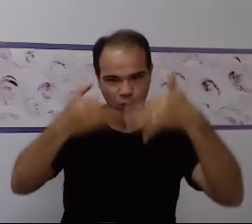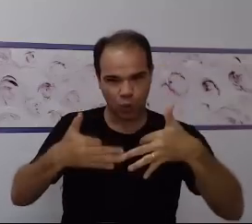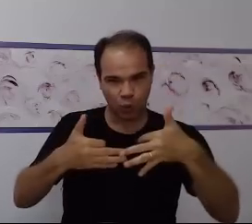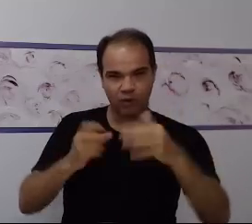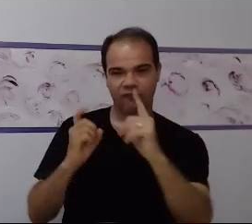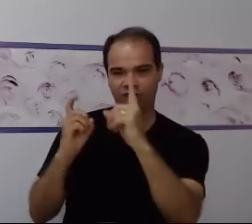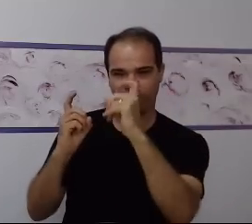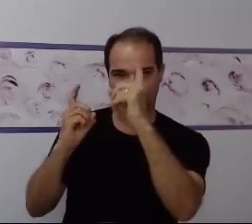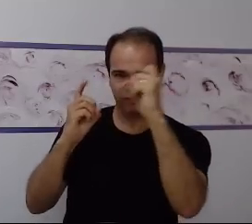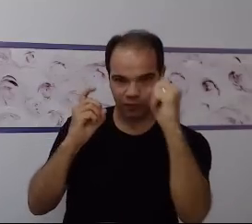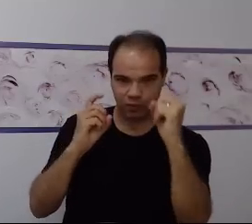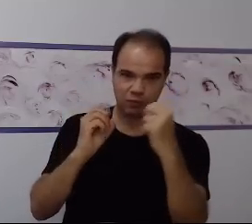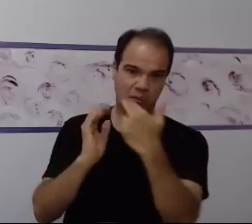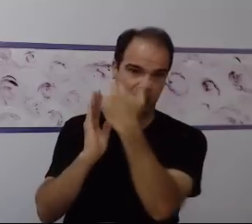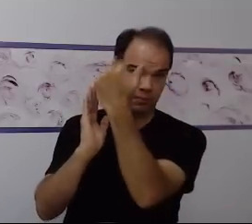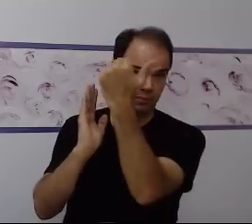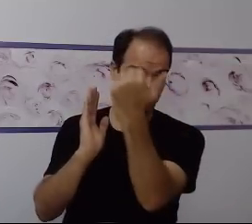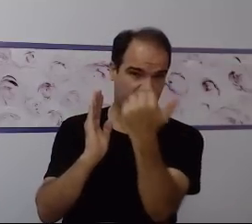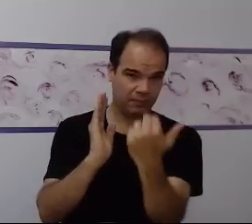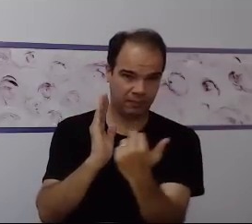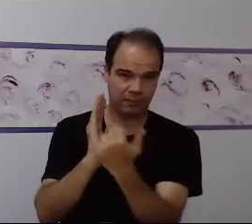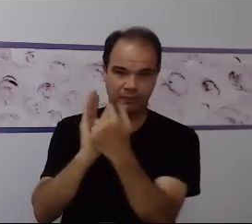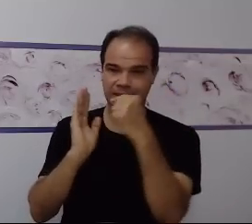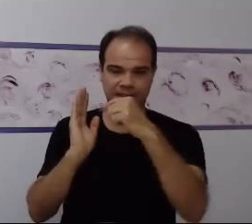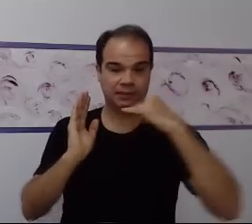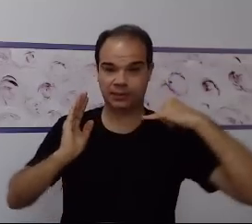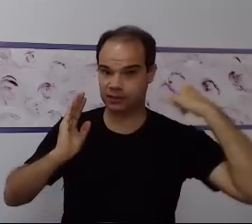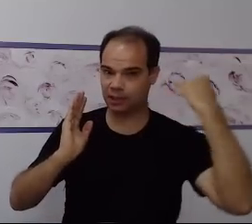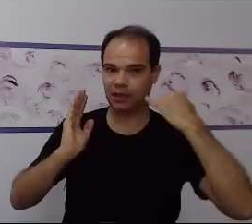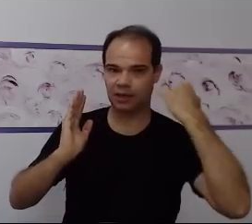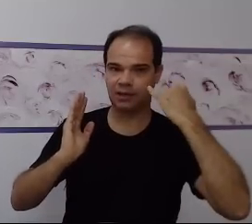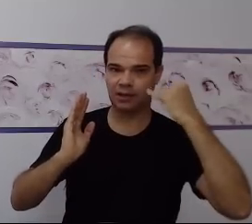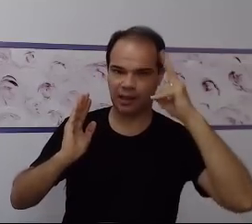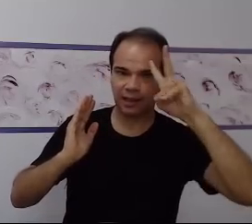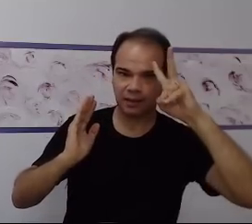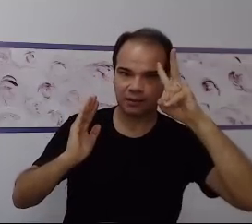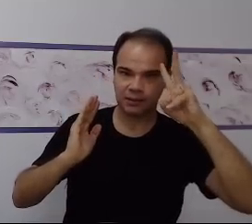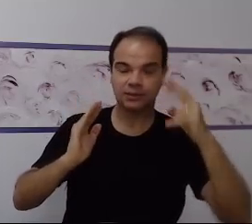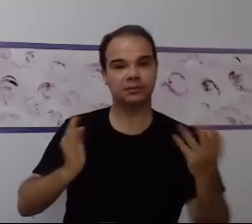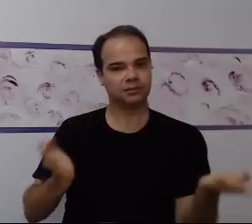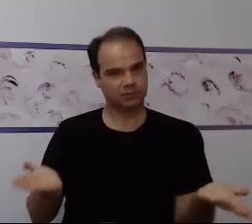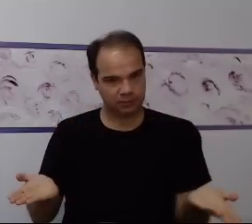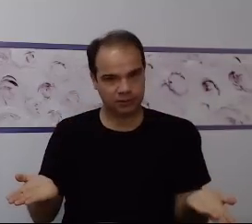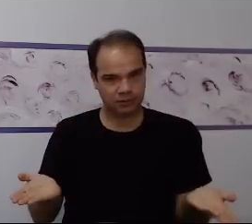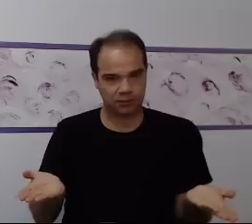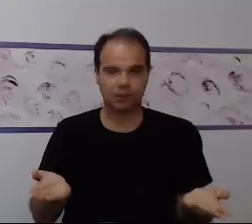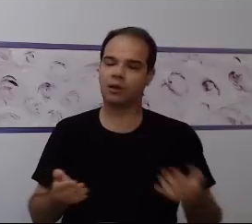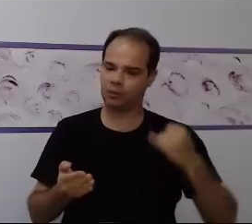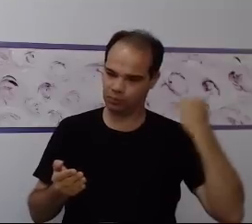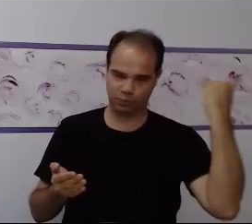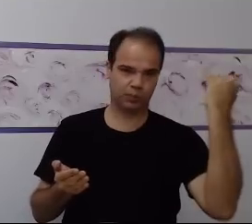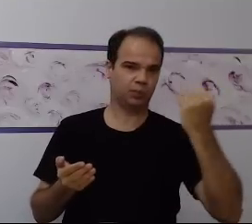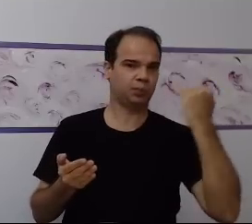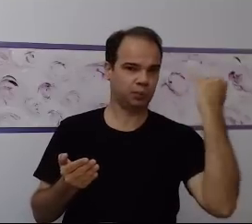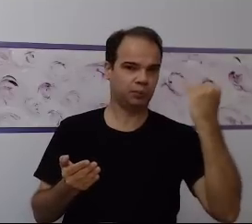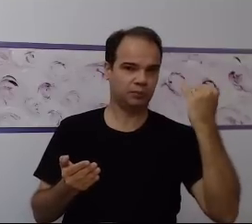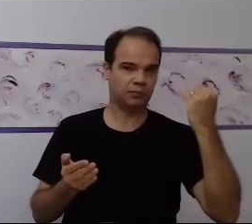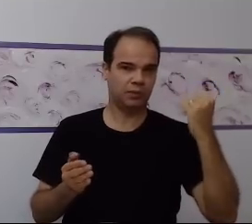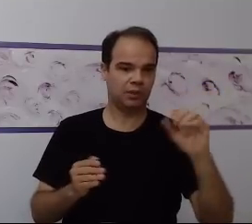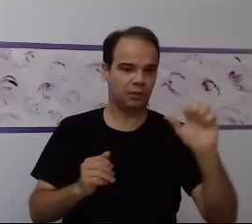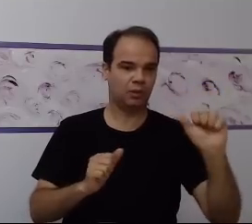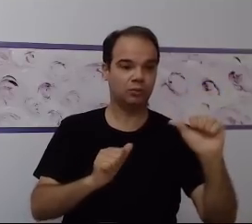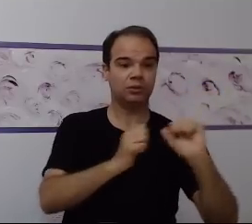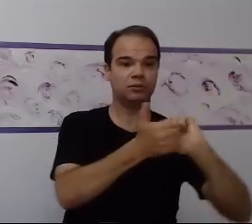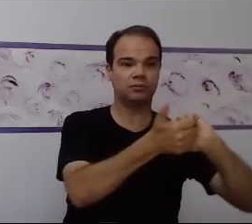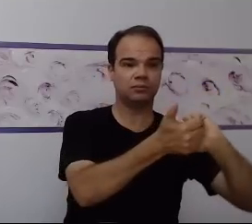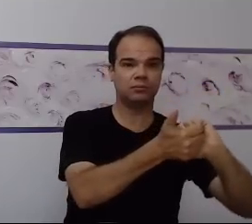percebeu que esse input visual, esse apoio visual é extremamente importante pro aprendizado da criança